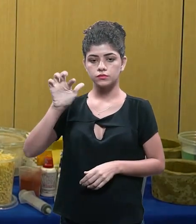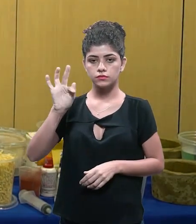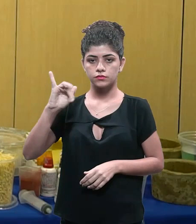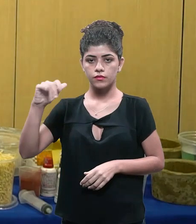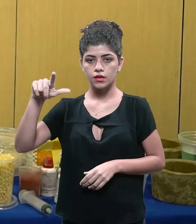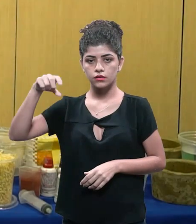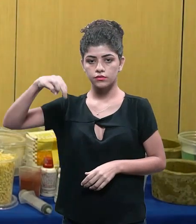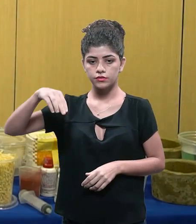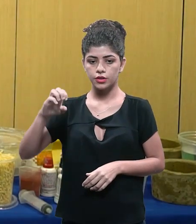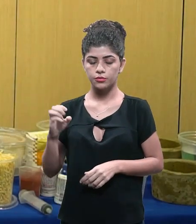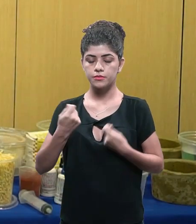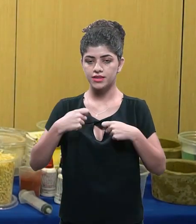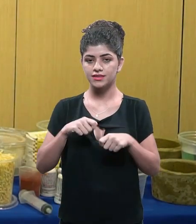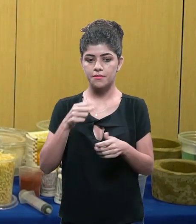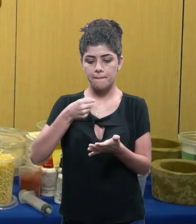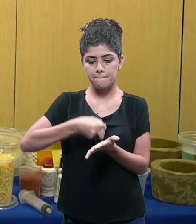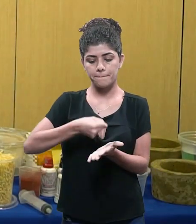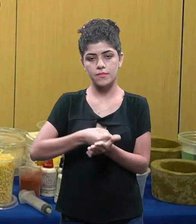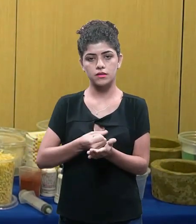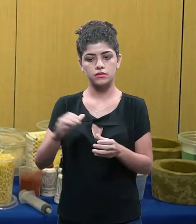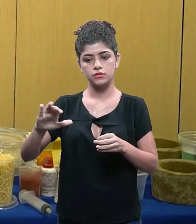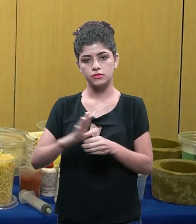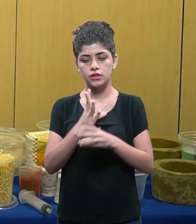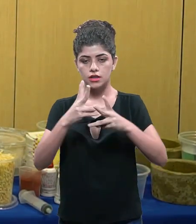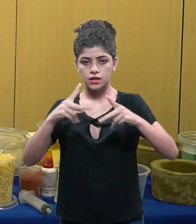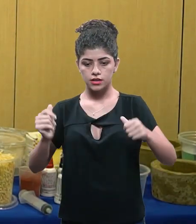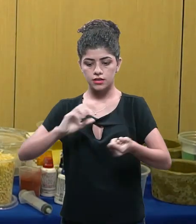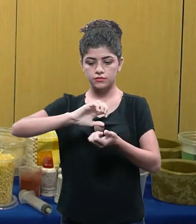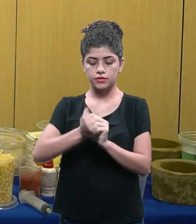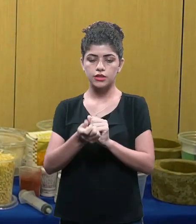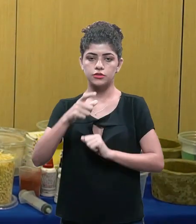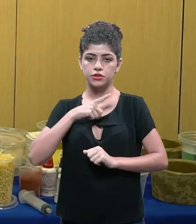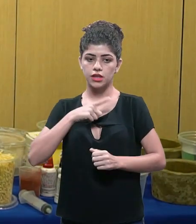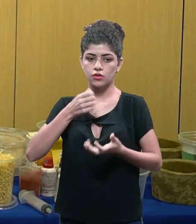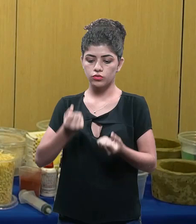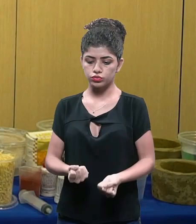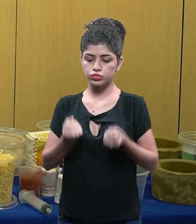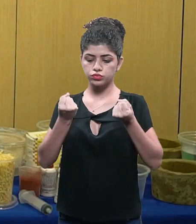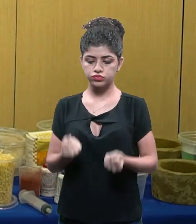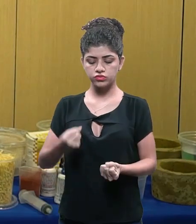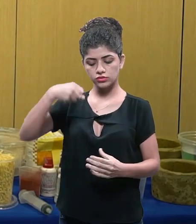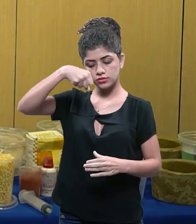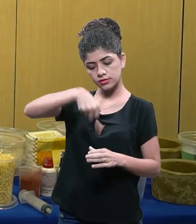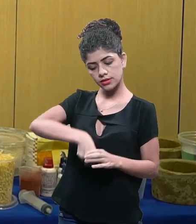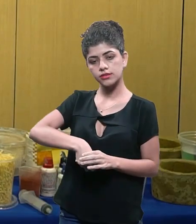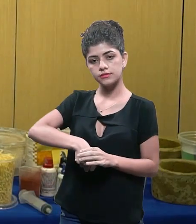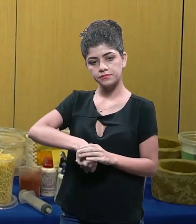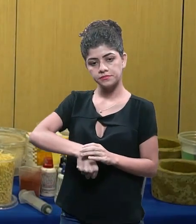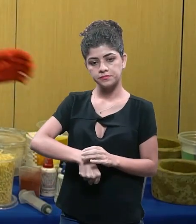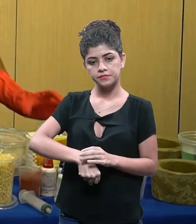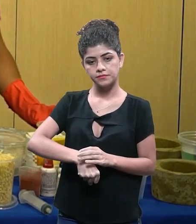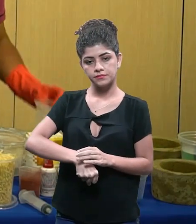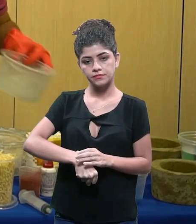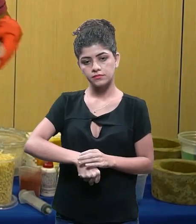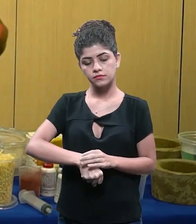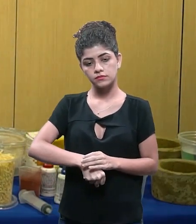eu preciso que esse material seja pesado então o que eu faço eu coloco a areia dentro e fecho e eu tenho um peso necessário pra quando eu